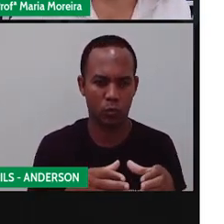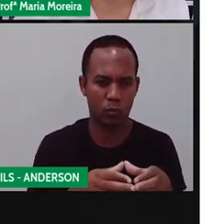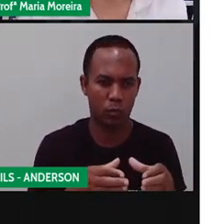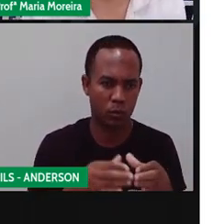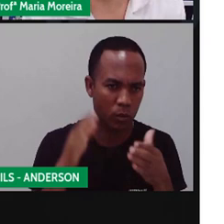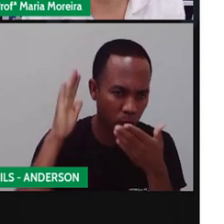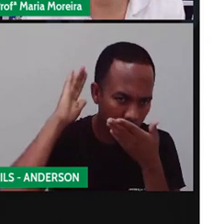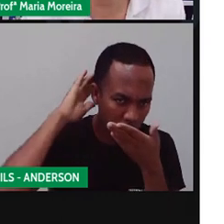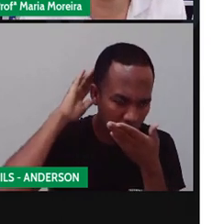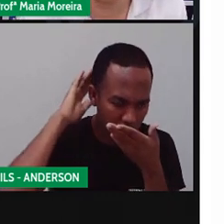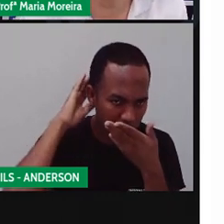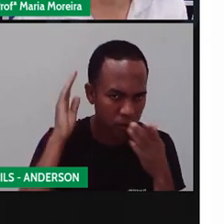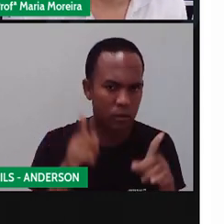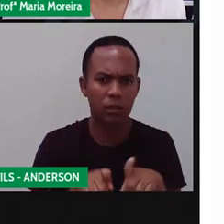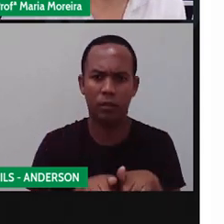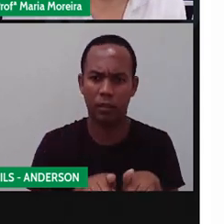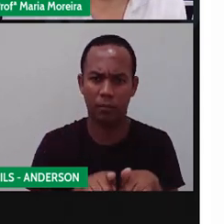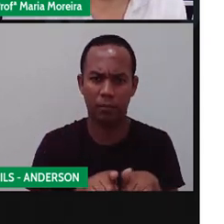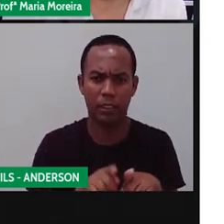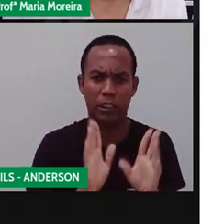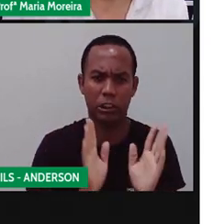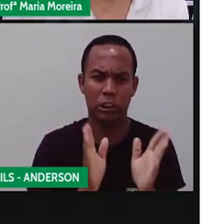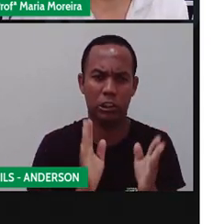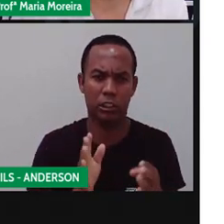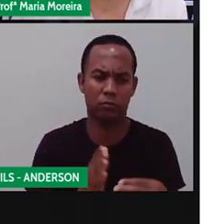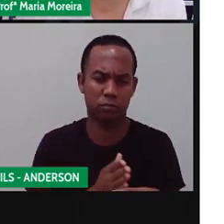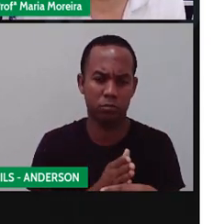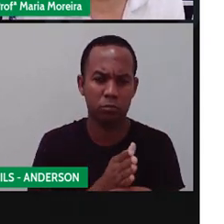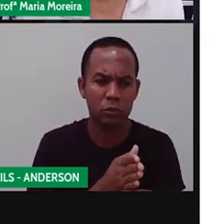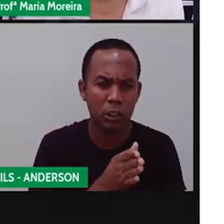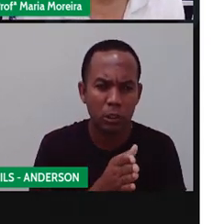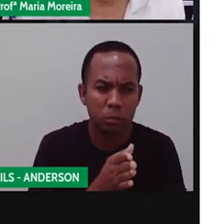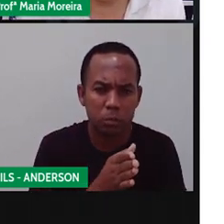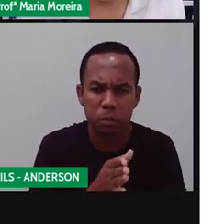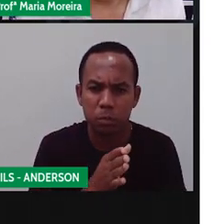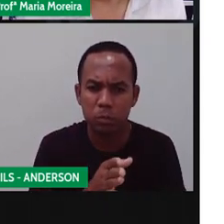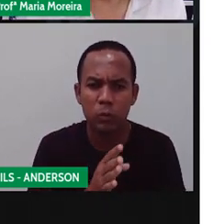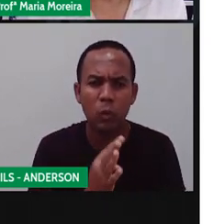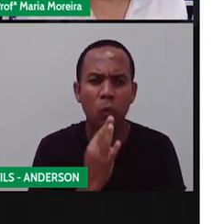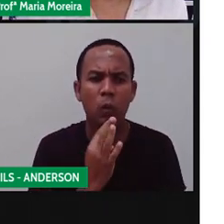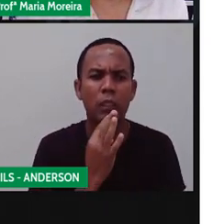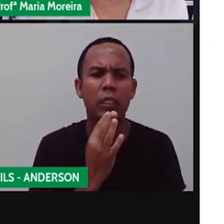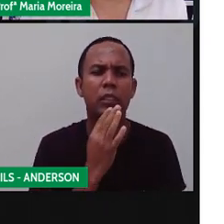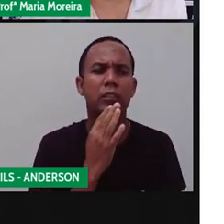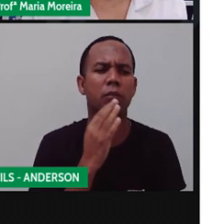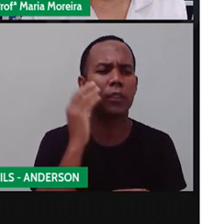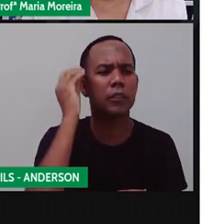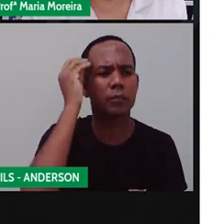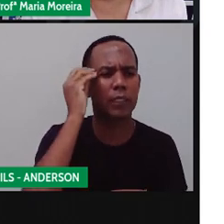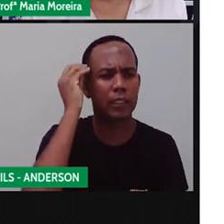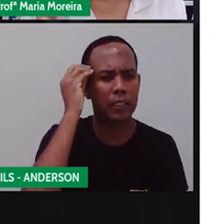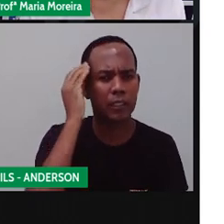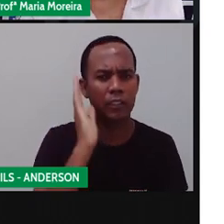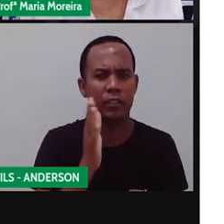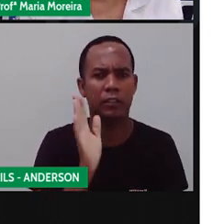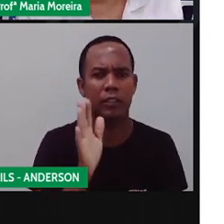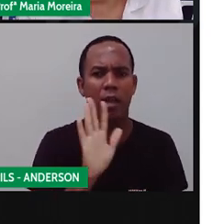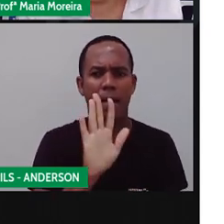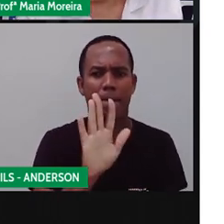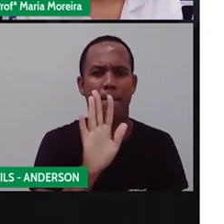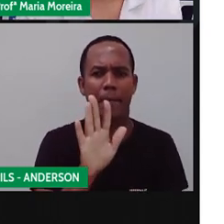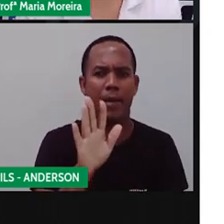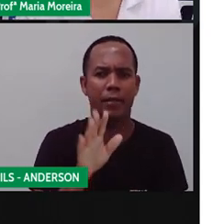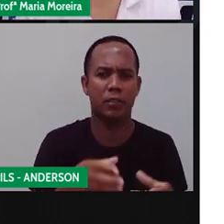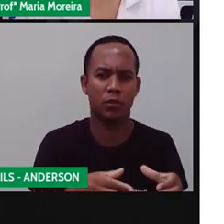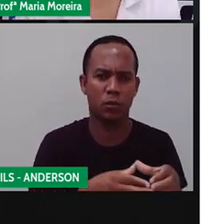europeus que vieram lá de Portugal, chegaram aqui também com seus conhecimentos. Porém, esses africanos, quando eles chegam